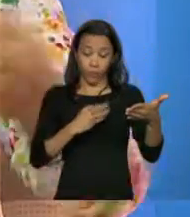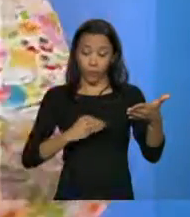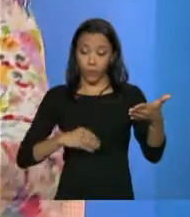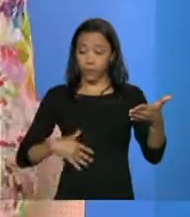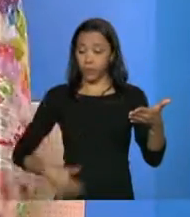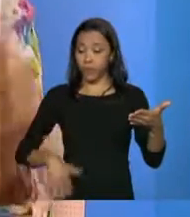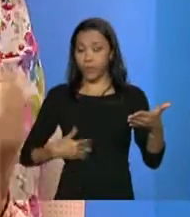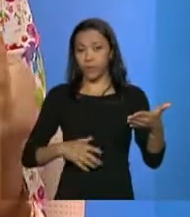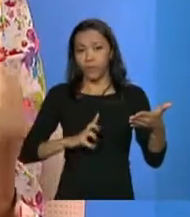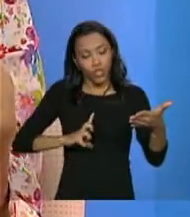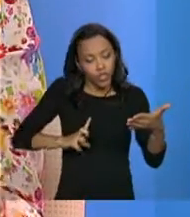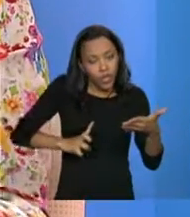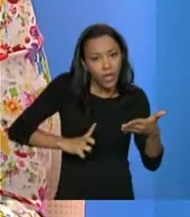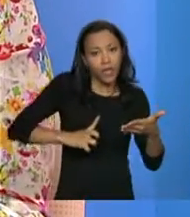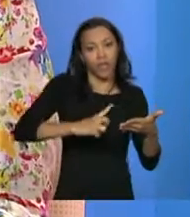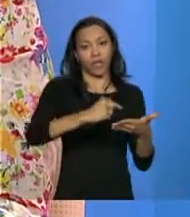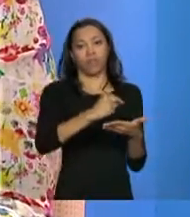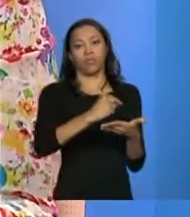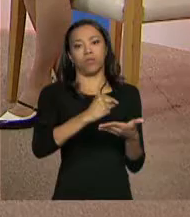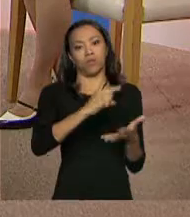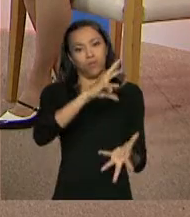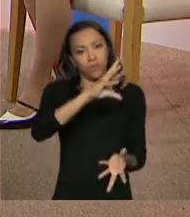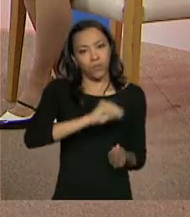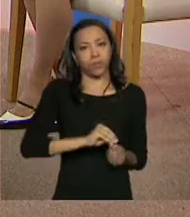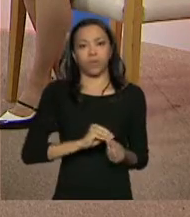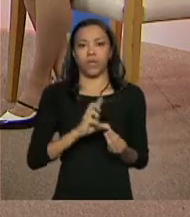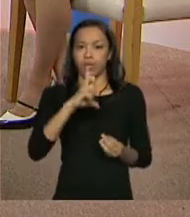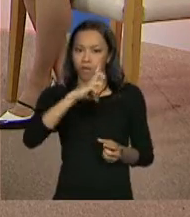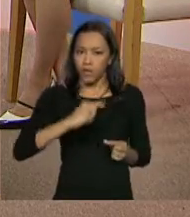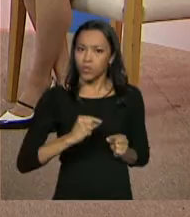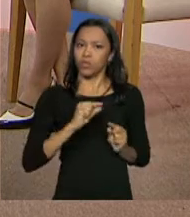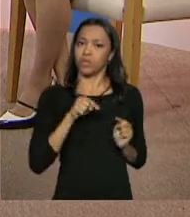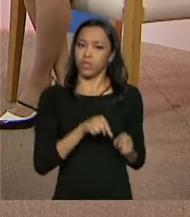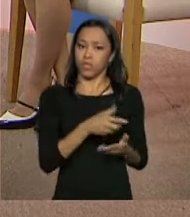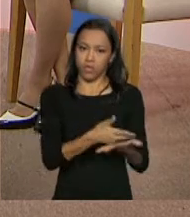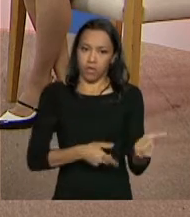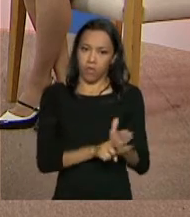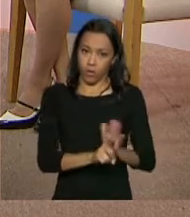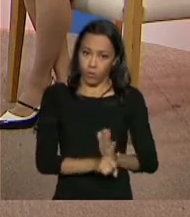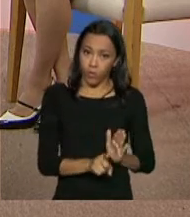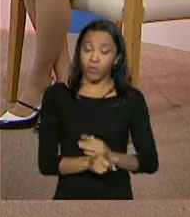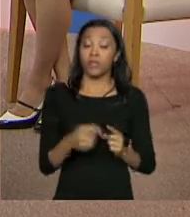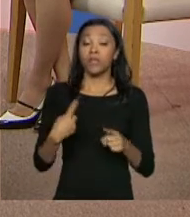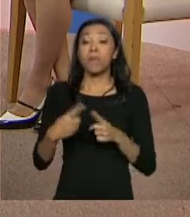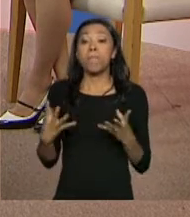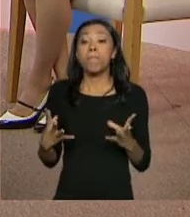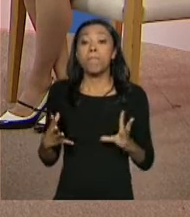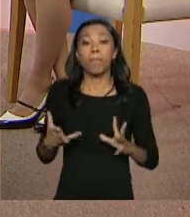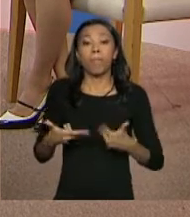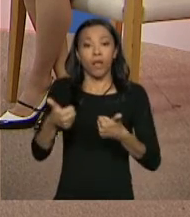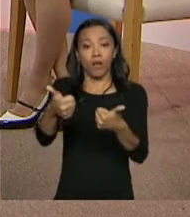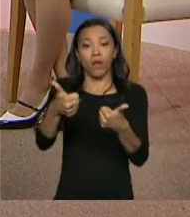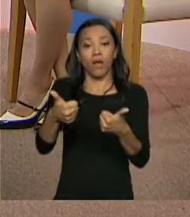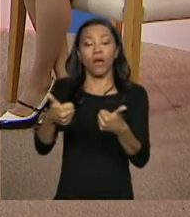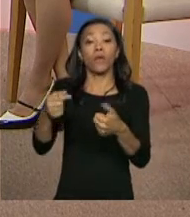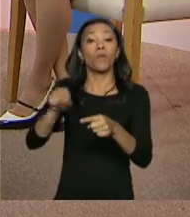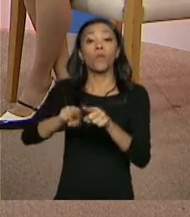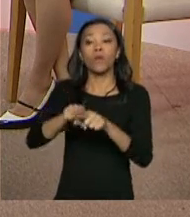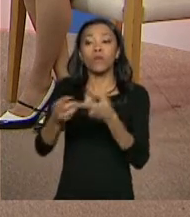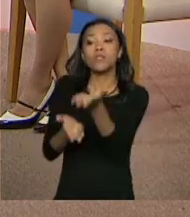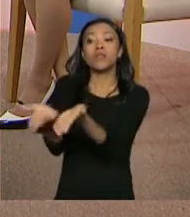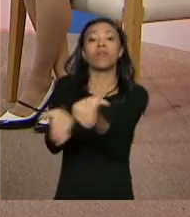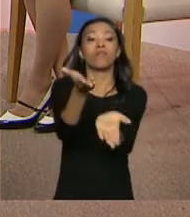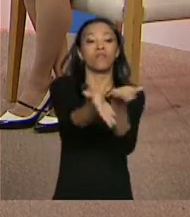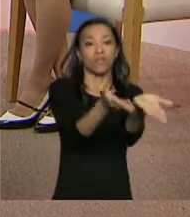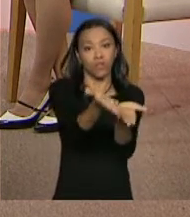volume de trabalho. Nós precisamos melhorar toda a relação dos programas usuários com a gestão do cadastro único